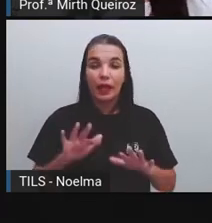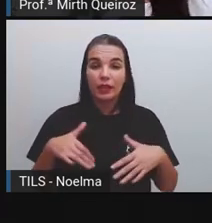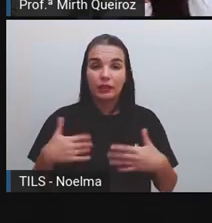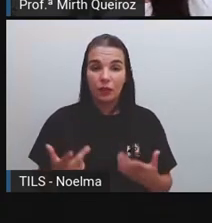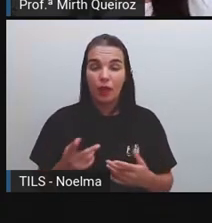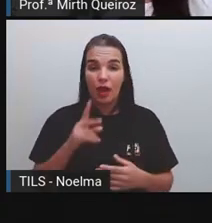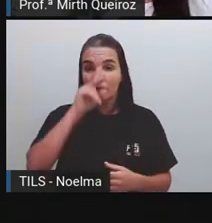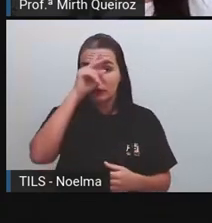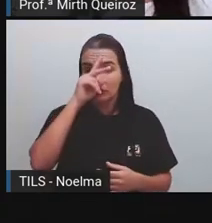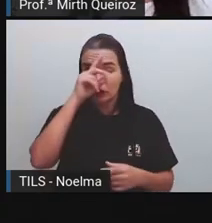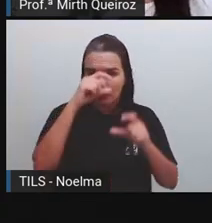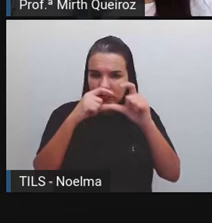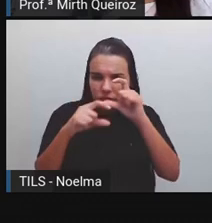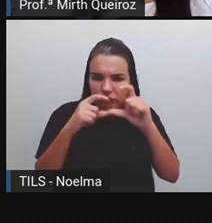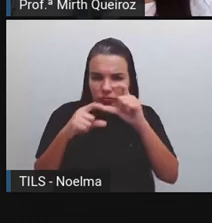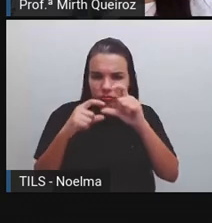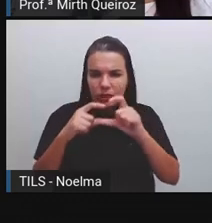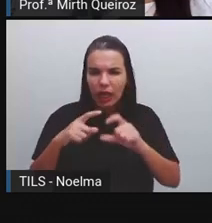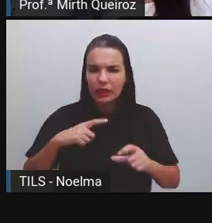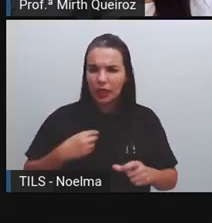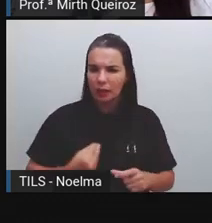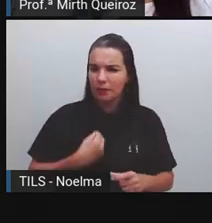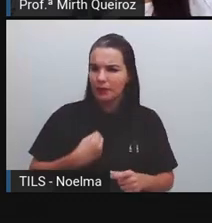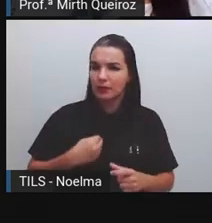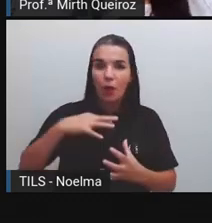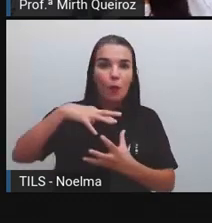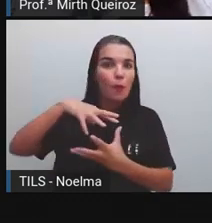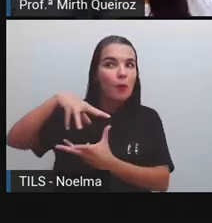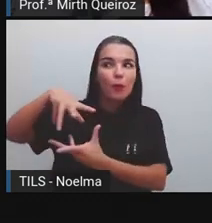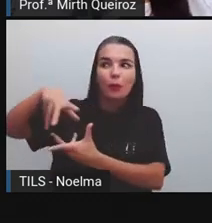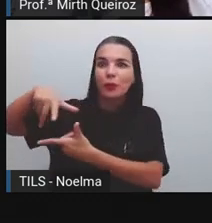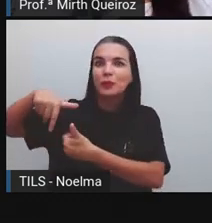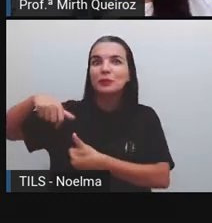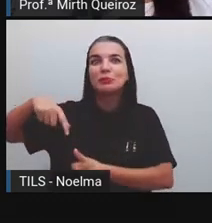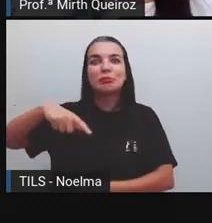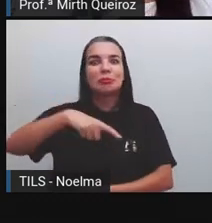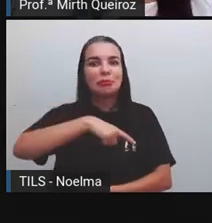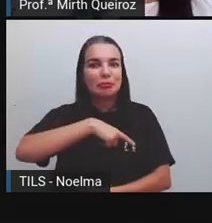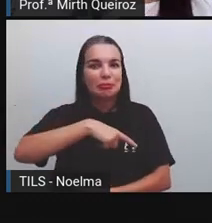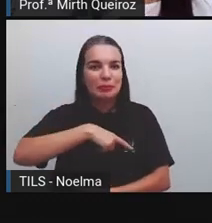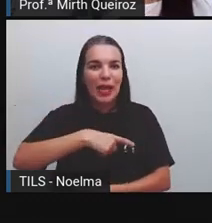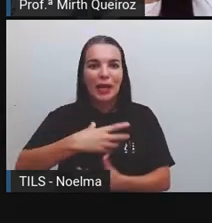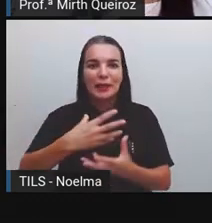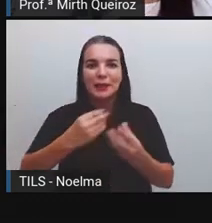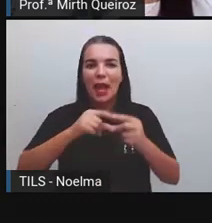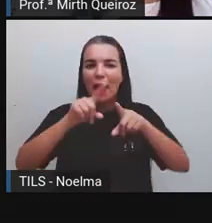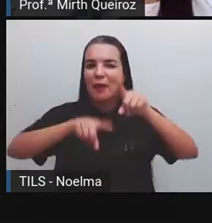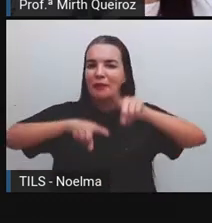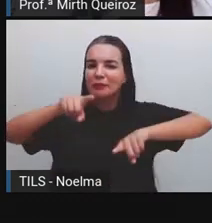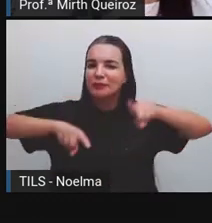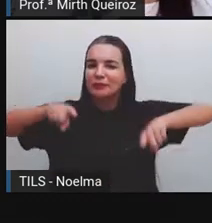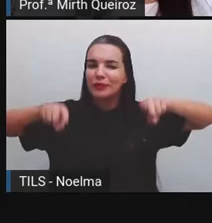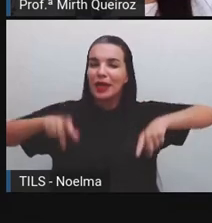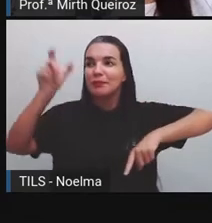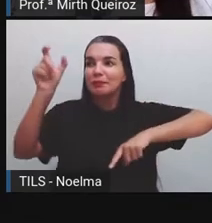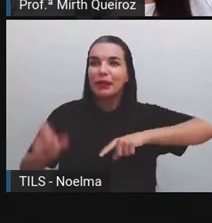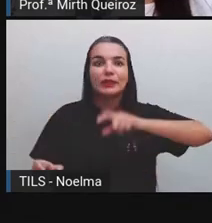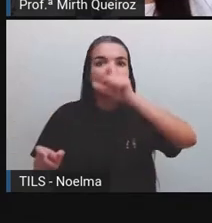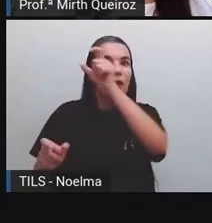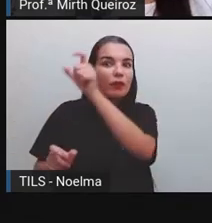histórias em quadrinhos, elas estão presentes em todo o mundo. E existem vários personagens